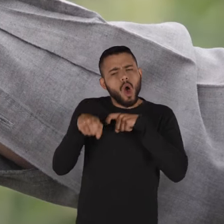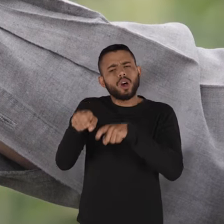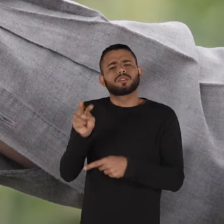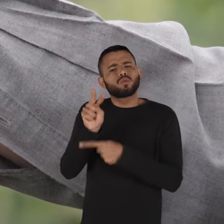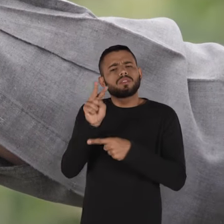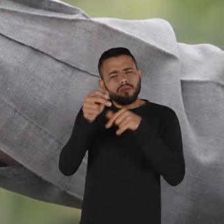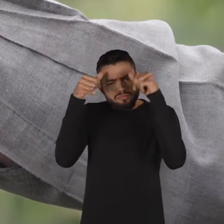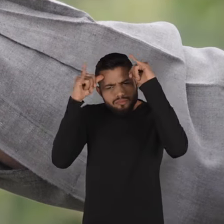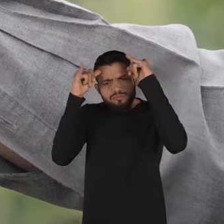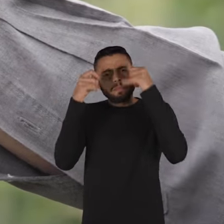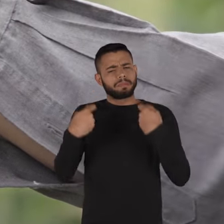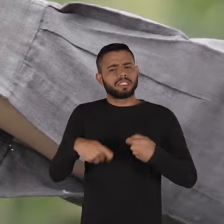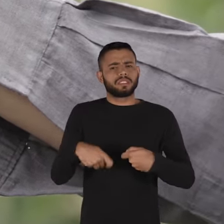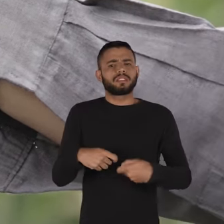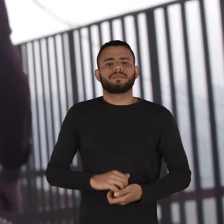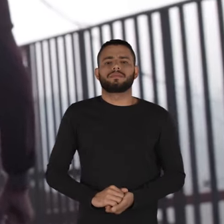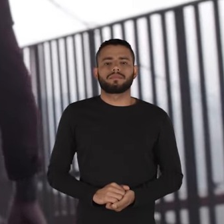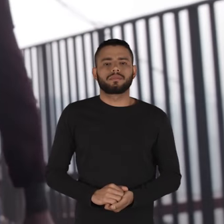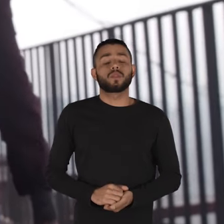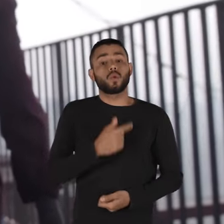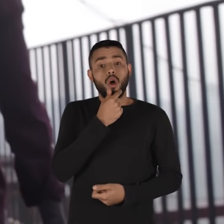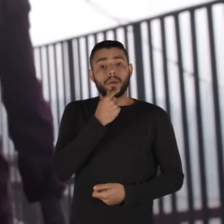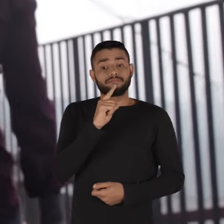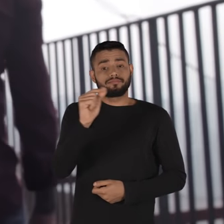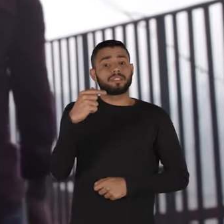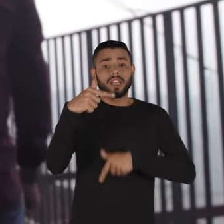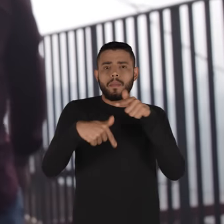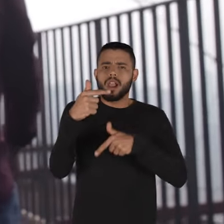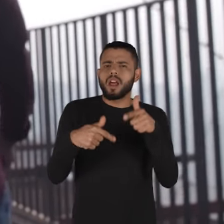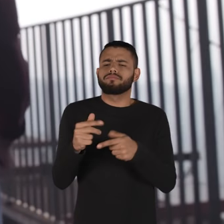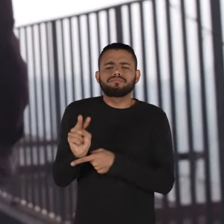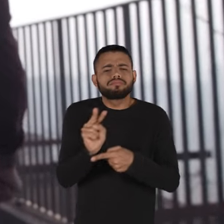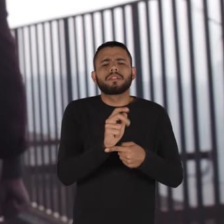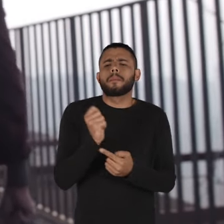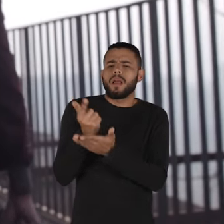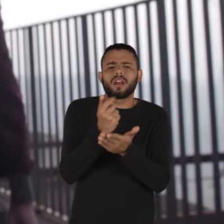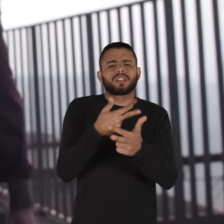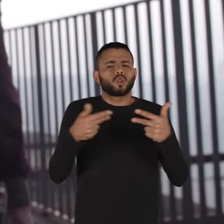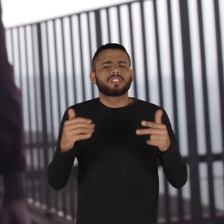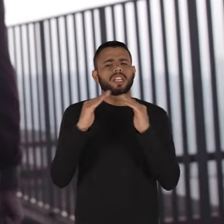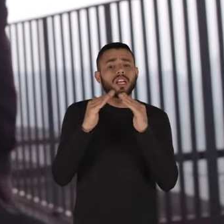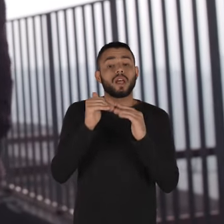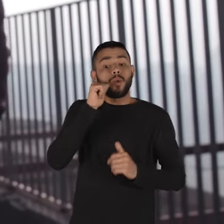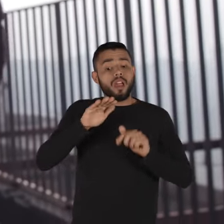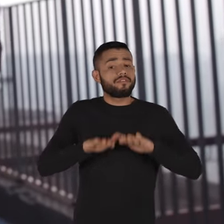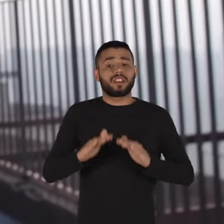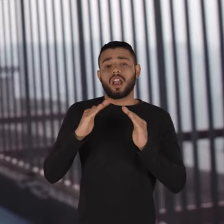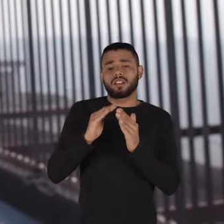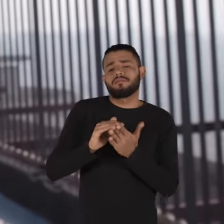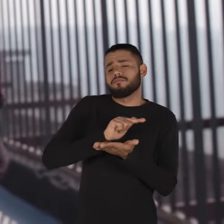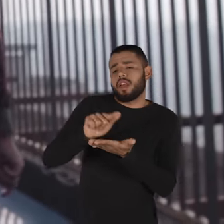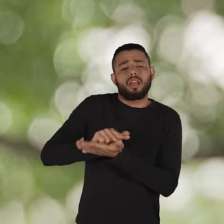estar na roça, tem que cuidar do gado, tem que ir para o arado. O homem sai para trabalhar e traz o sustento da casa, e a mulher fica em